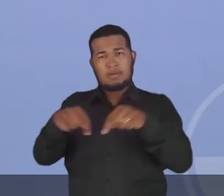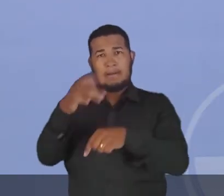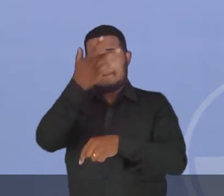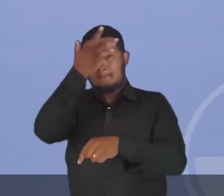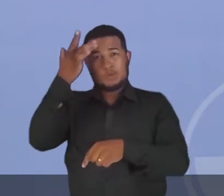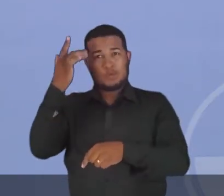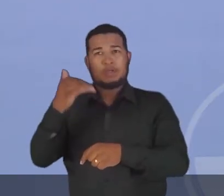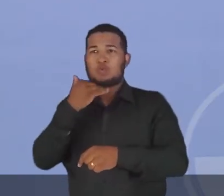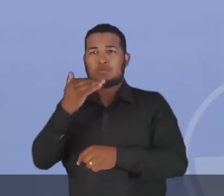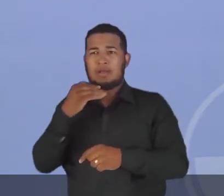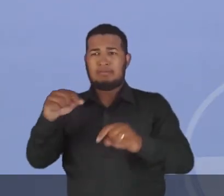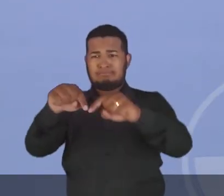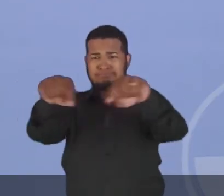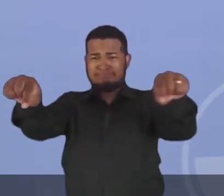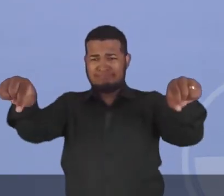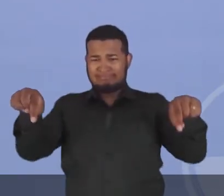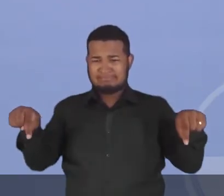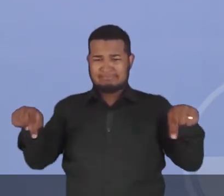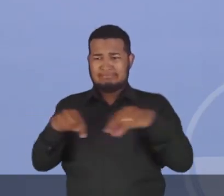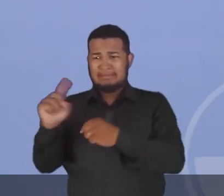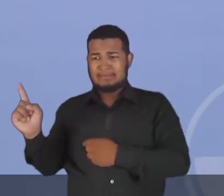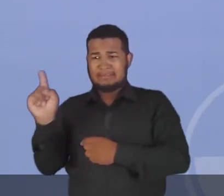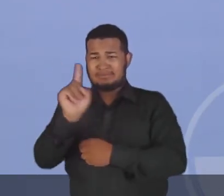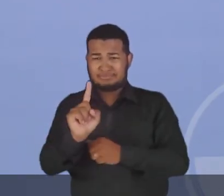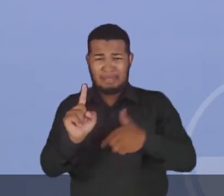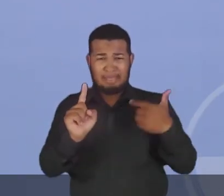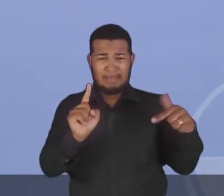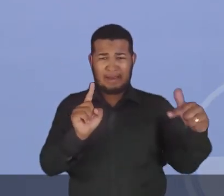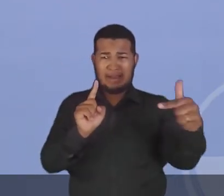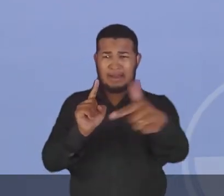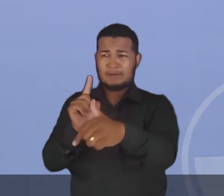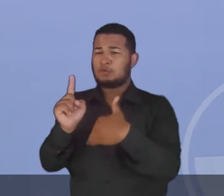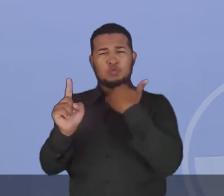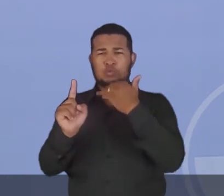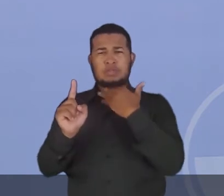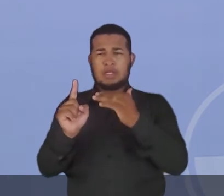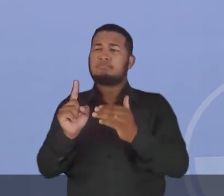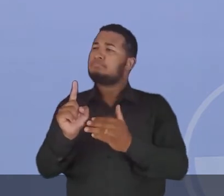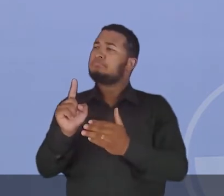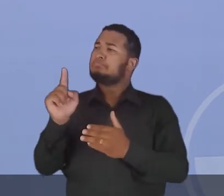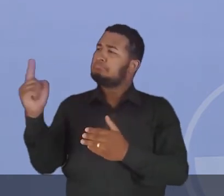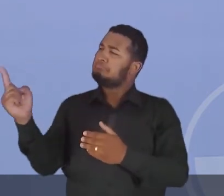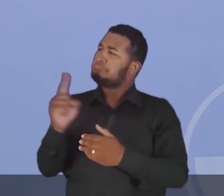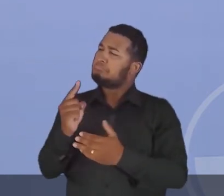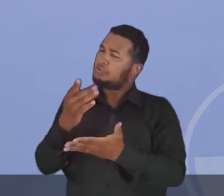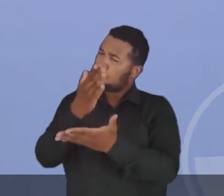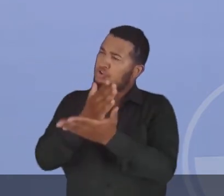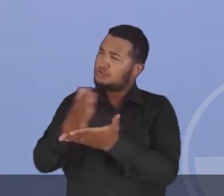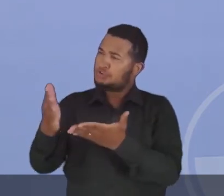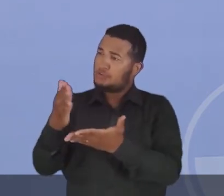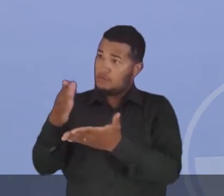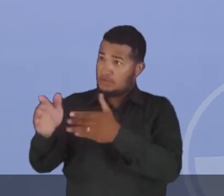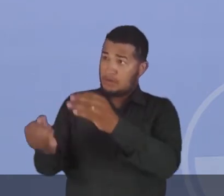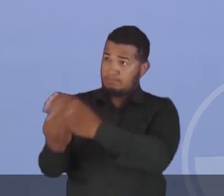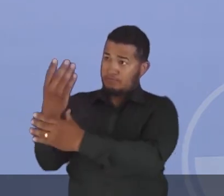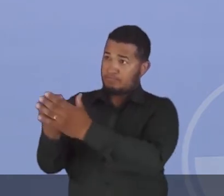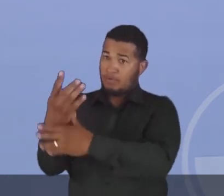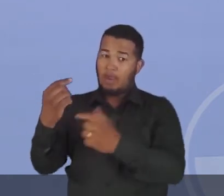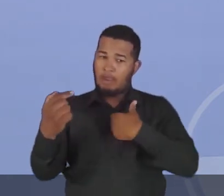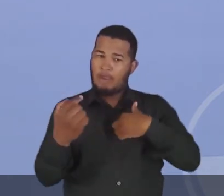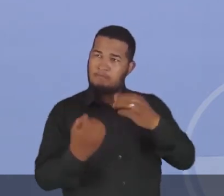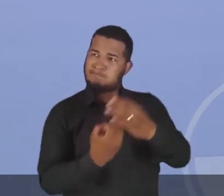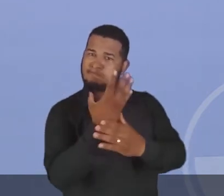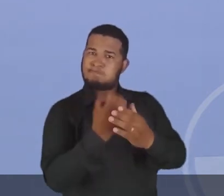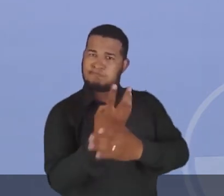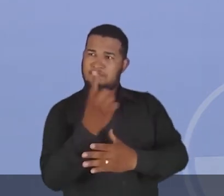consegue trabalhar em toda a sua terra e cede parte dessa propriedade para ser trabalhado por uma outra pessoa. Essa pessoa